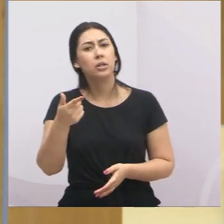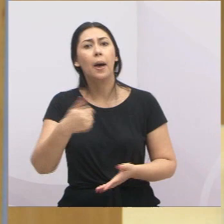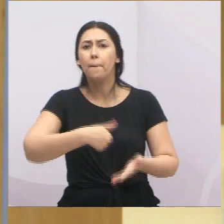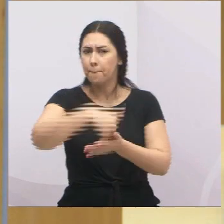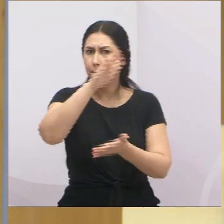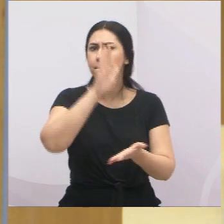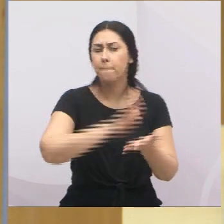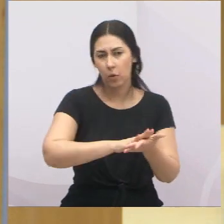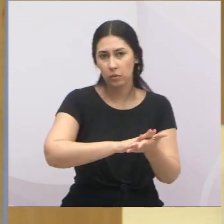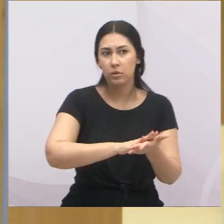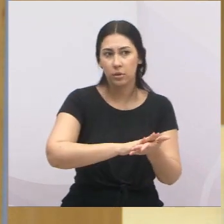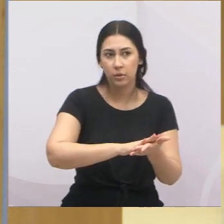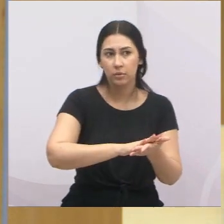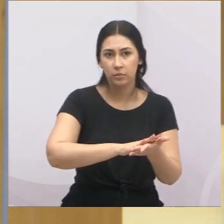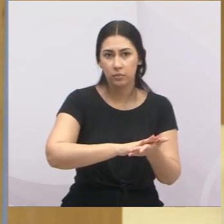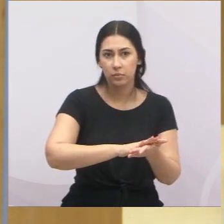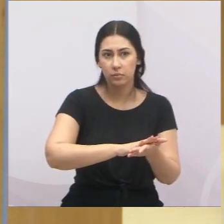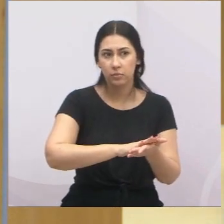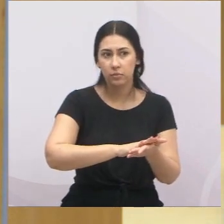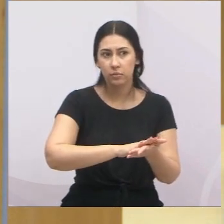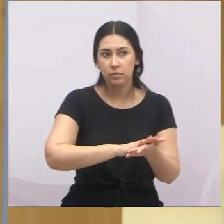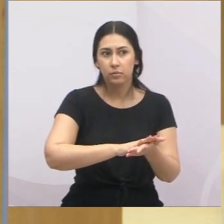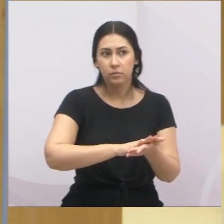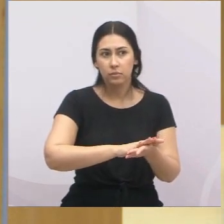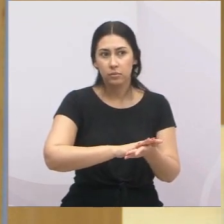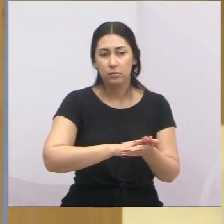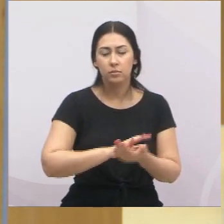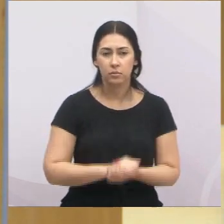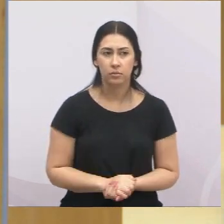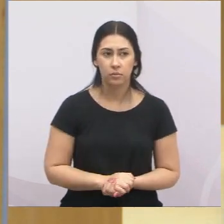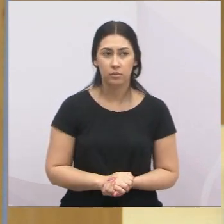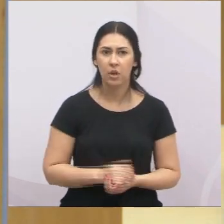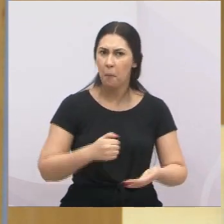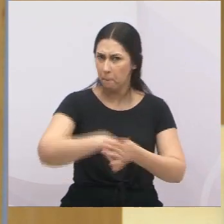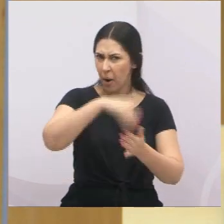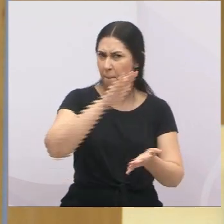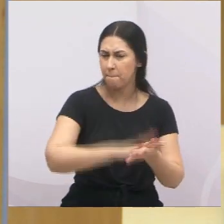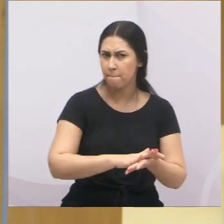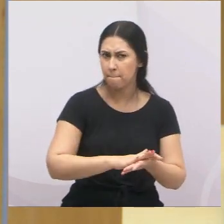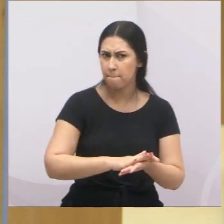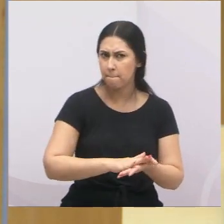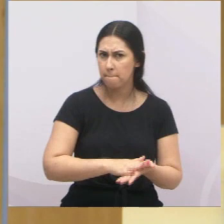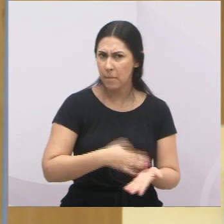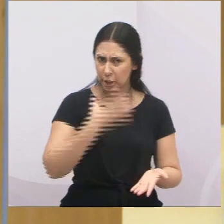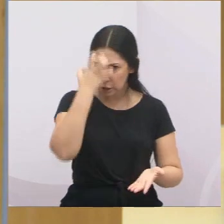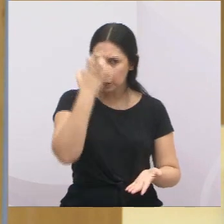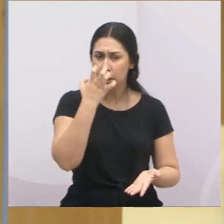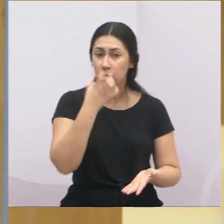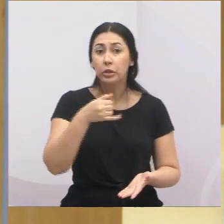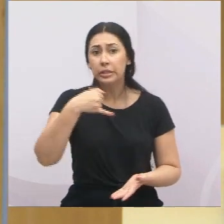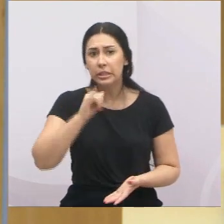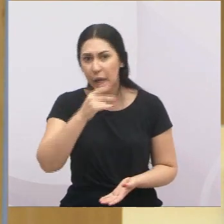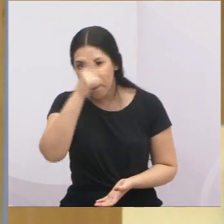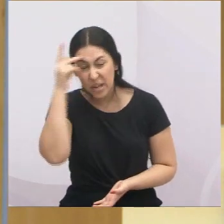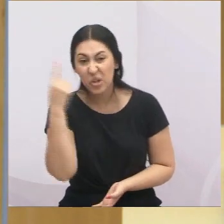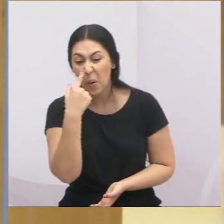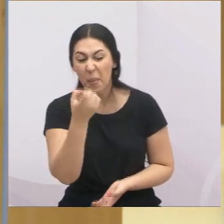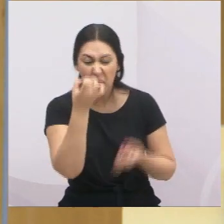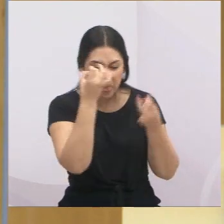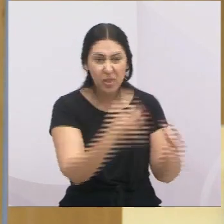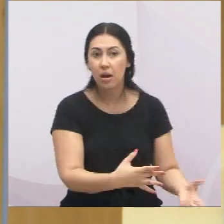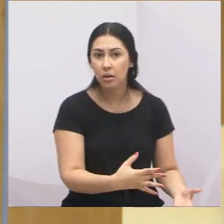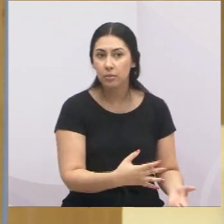de forma enérgica aqueles que empurcalham a nossa cidade.